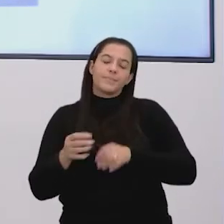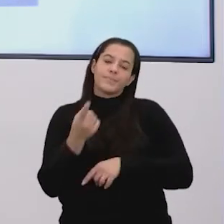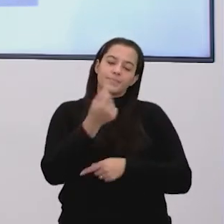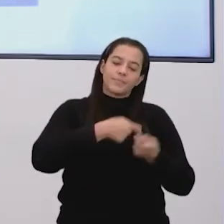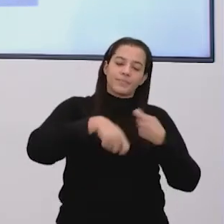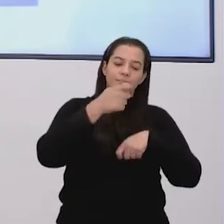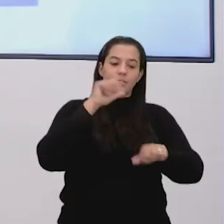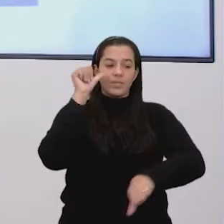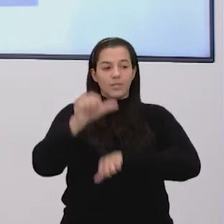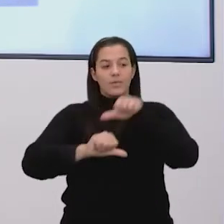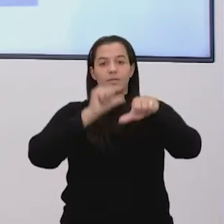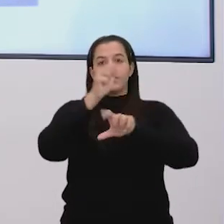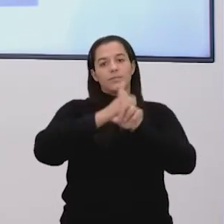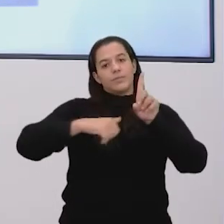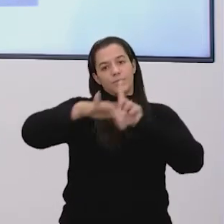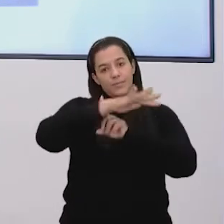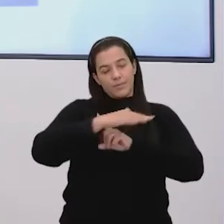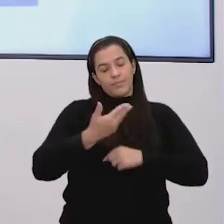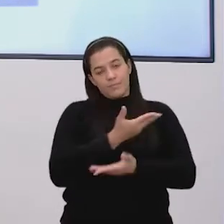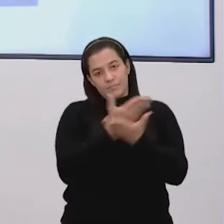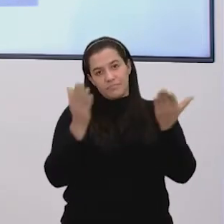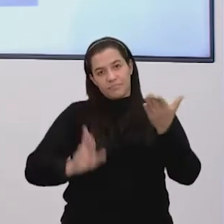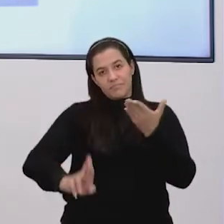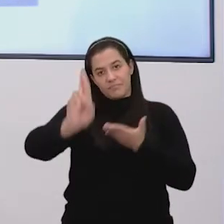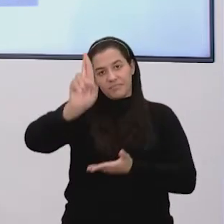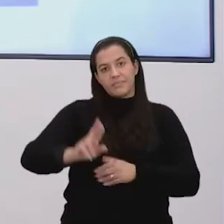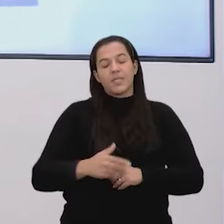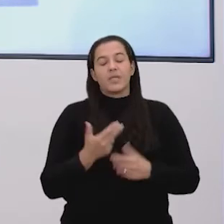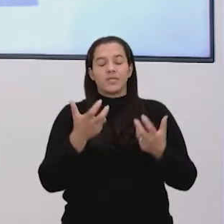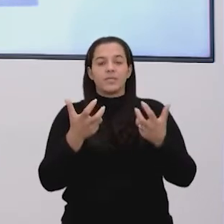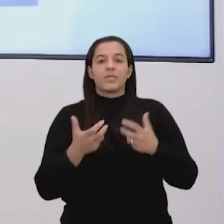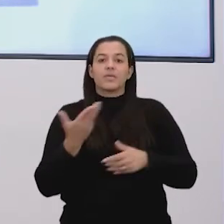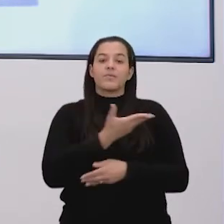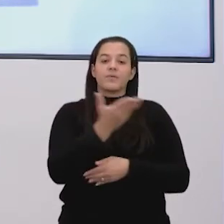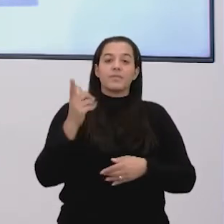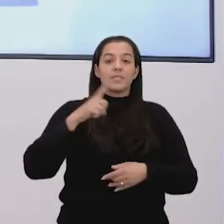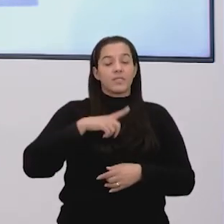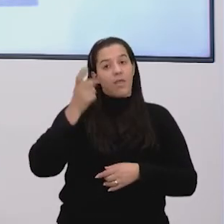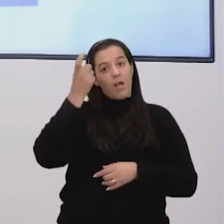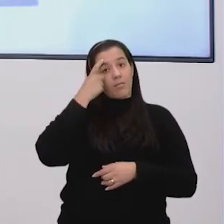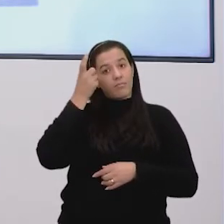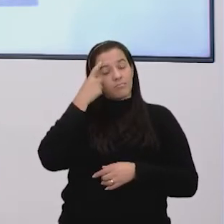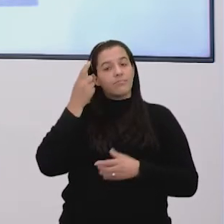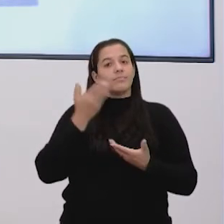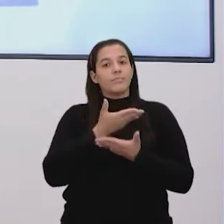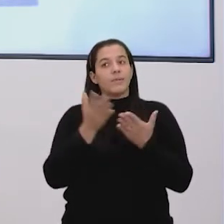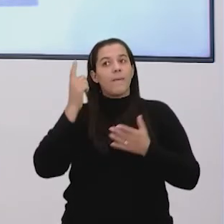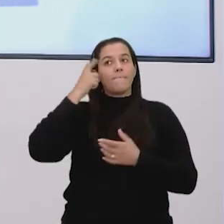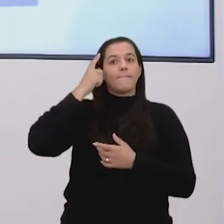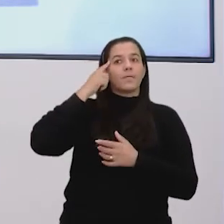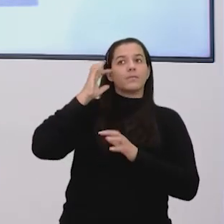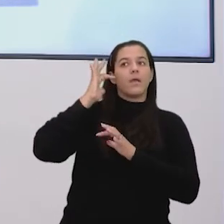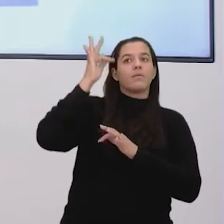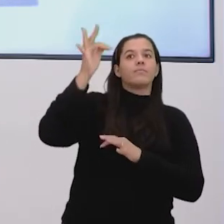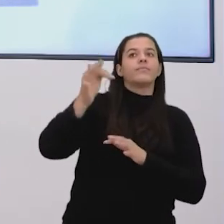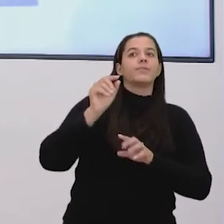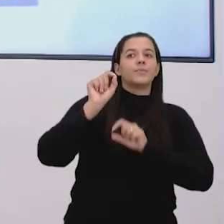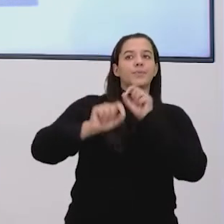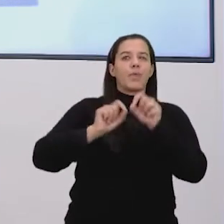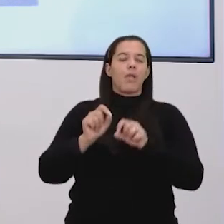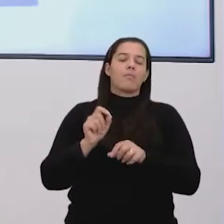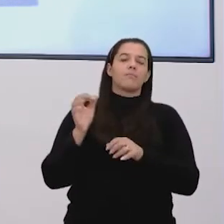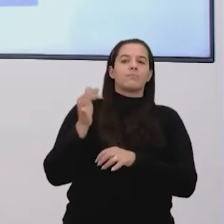produtores de mudança social. Então a gente vai, a gente quer que vocês tenham essa consciência e esse pensamento mais